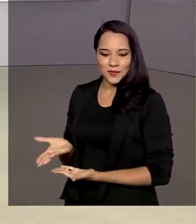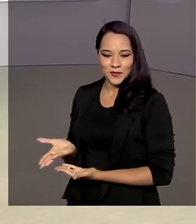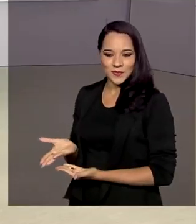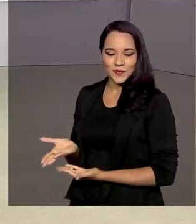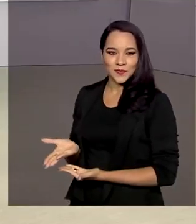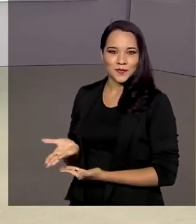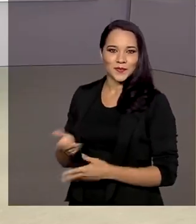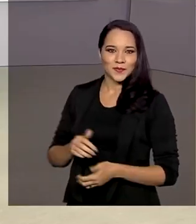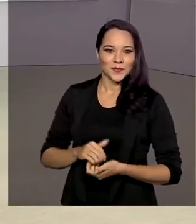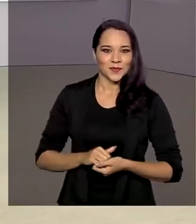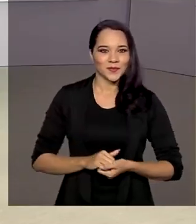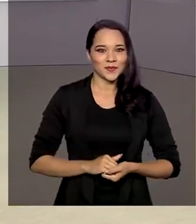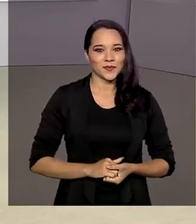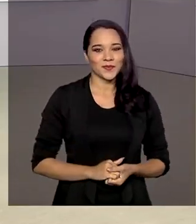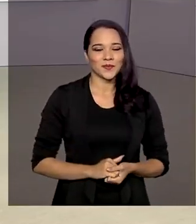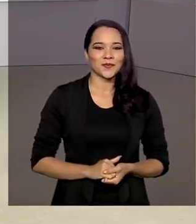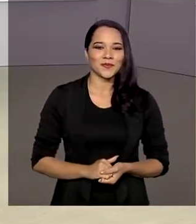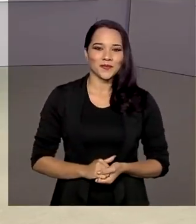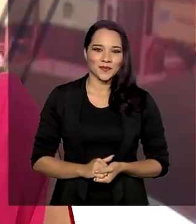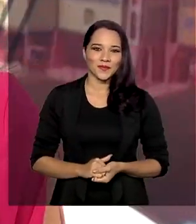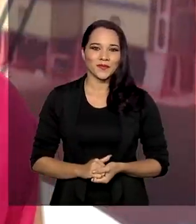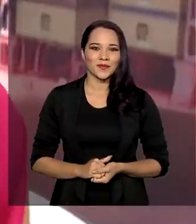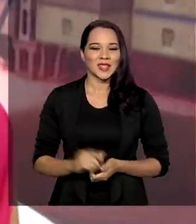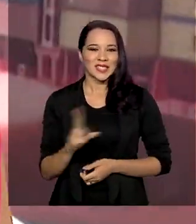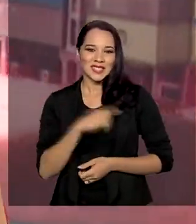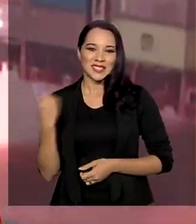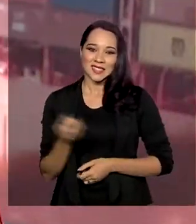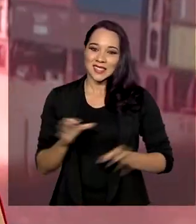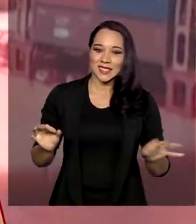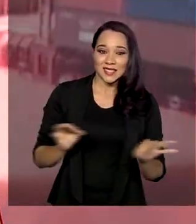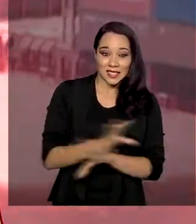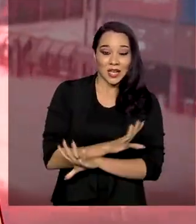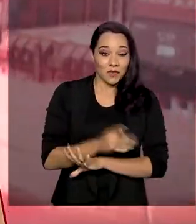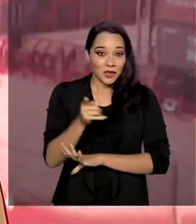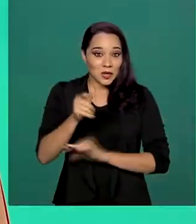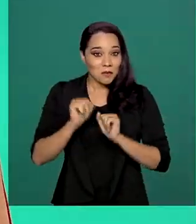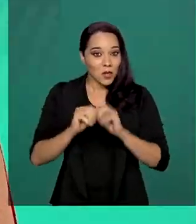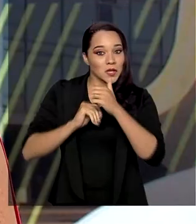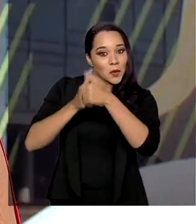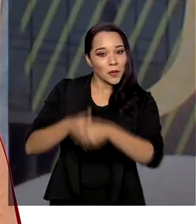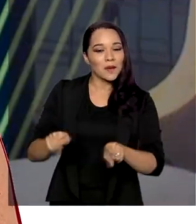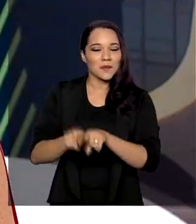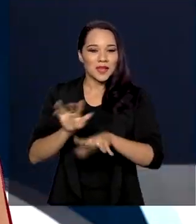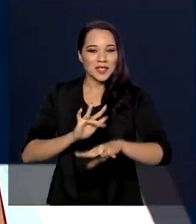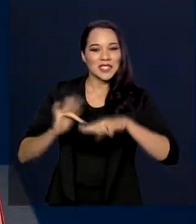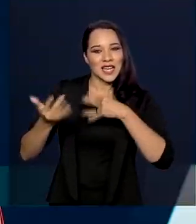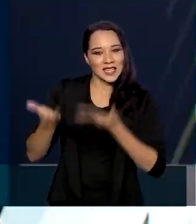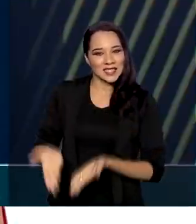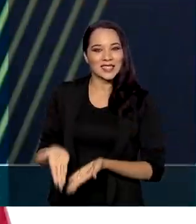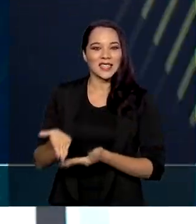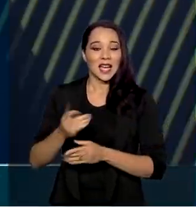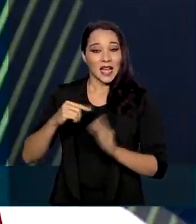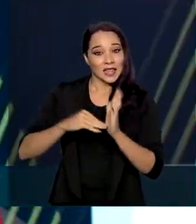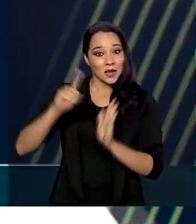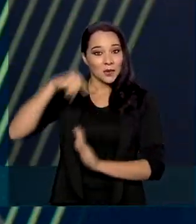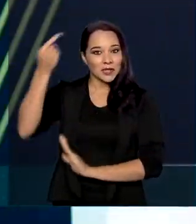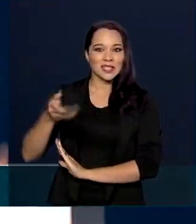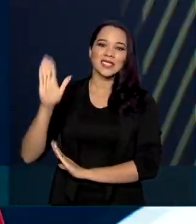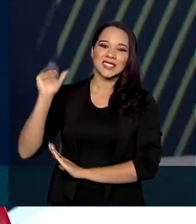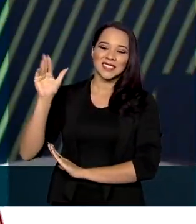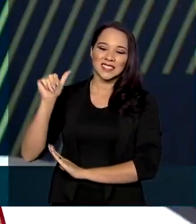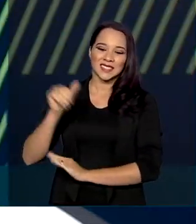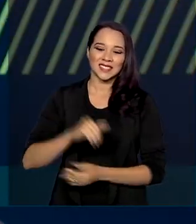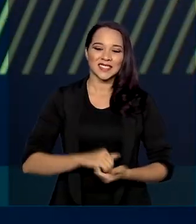.inep.gov.br A gente fica por aqui. Você pode nos acompanhar também pelas redes sociais. Até a próxima